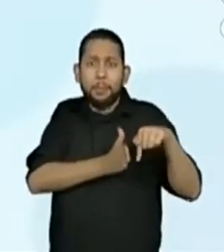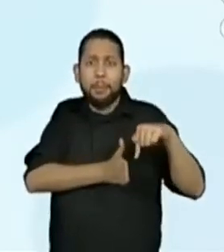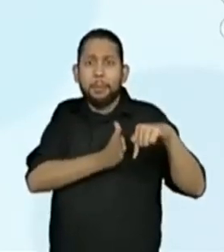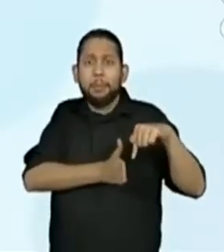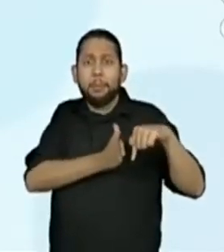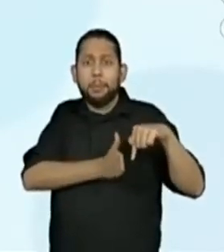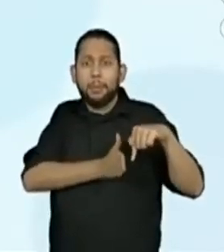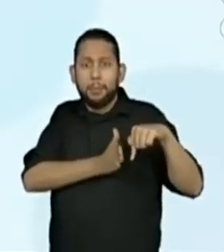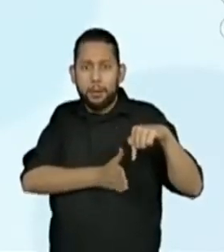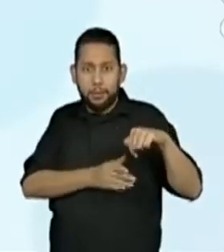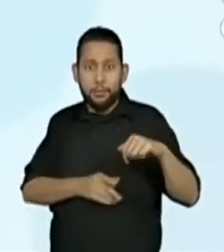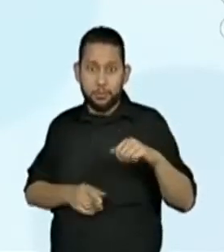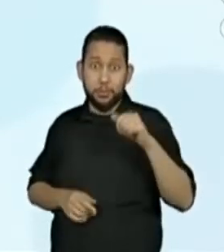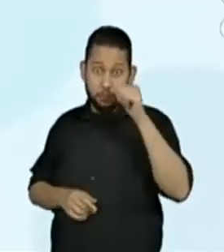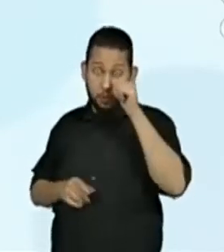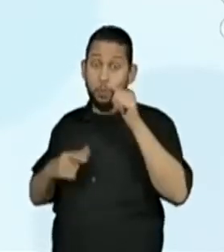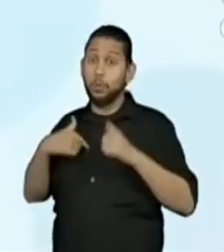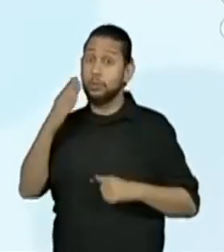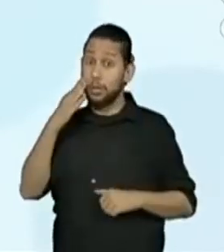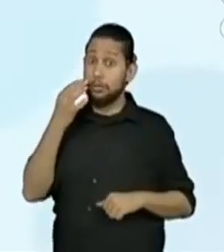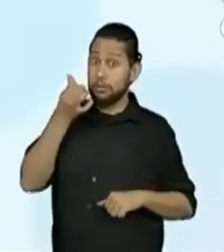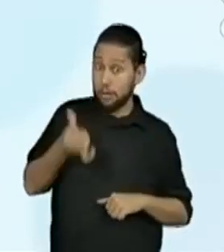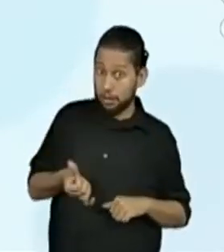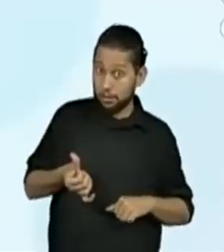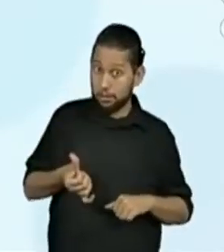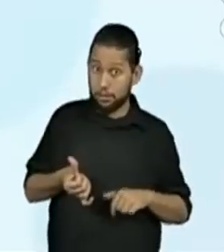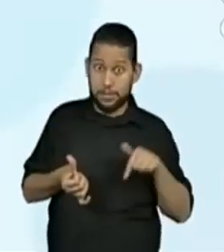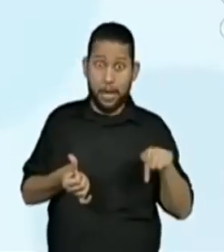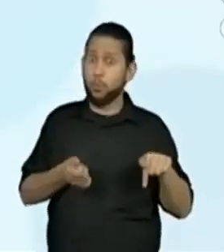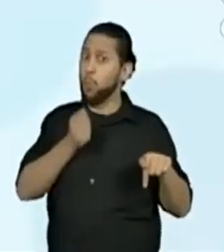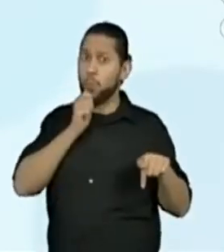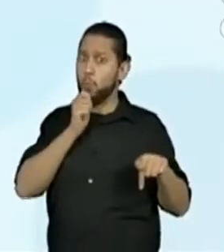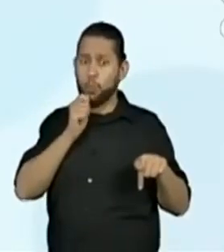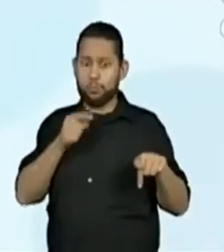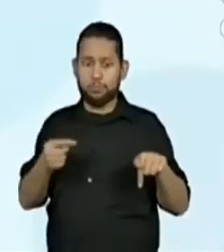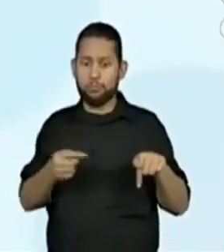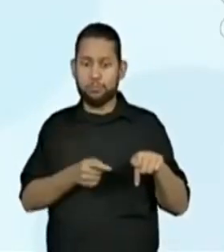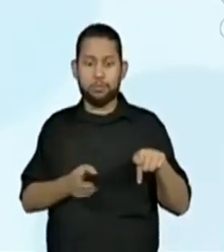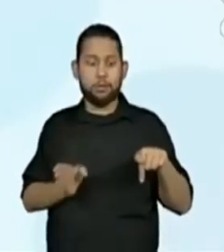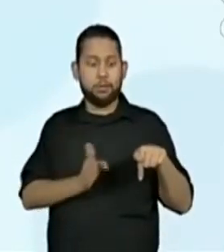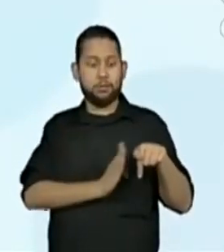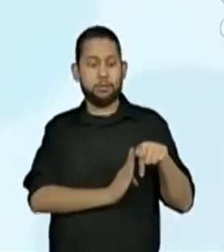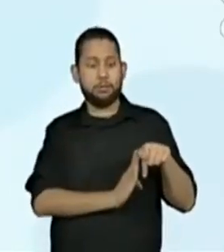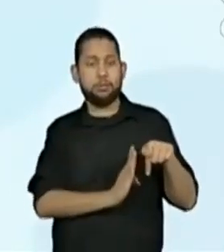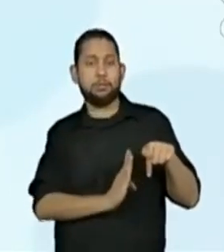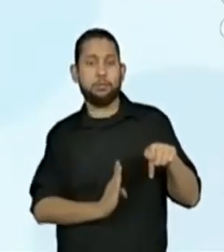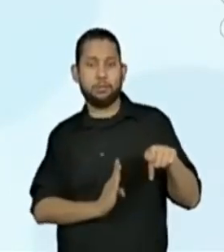Então, vamos para o ponto C. Que é igual 6. E depois da vírgula,